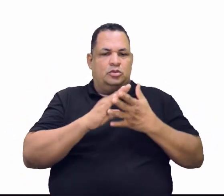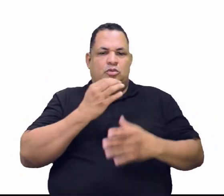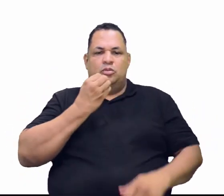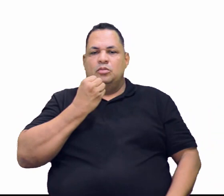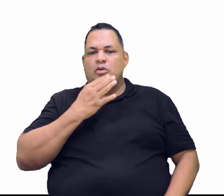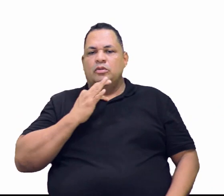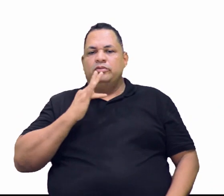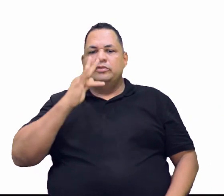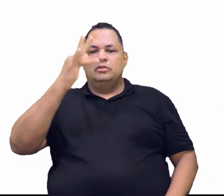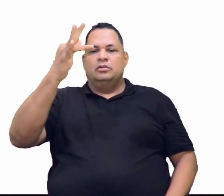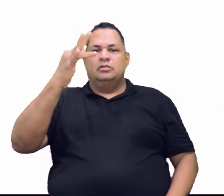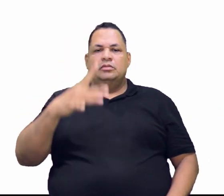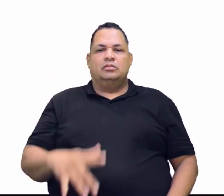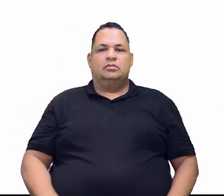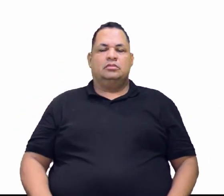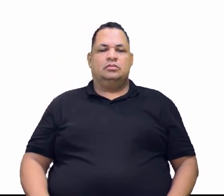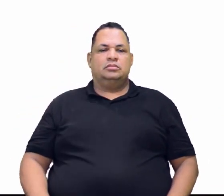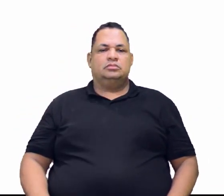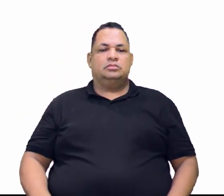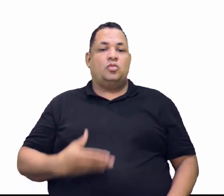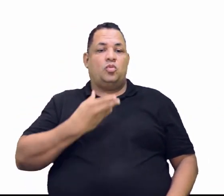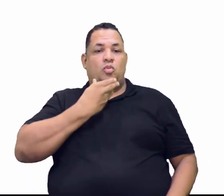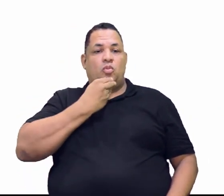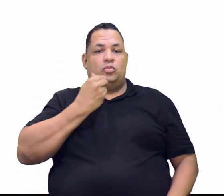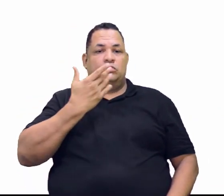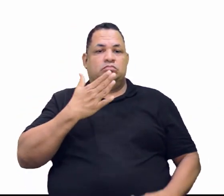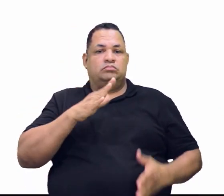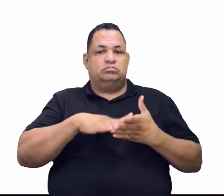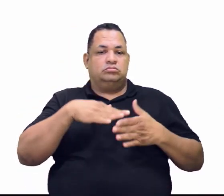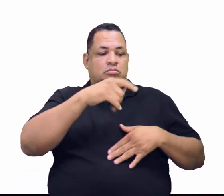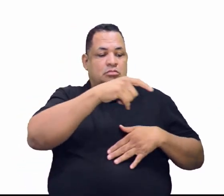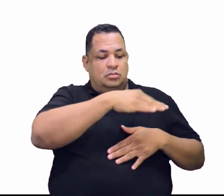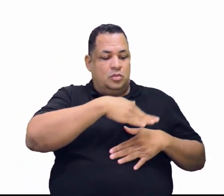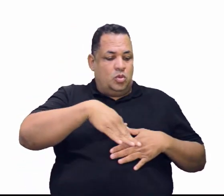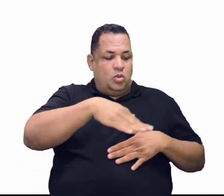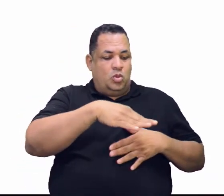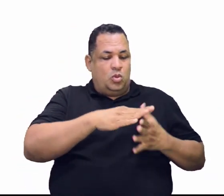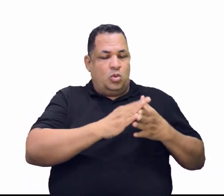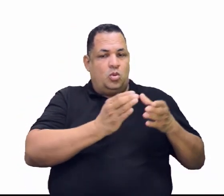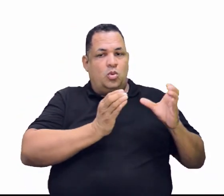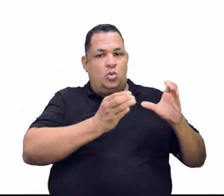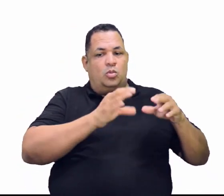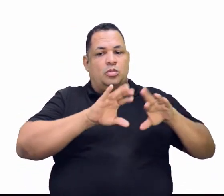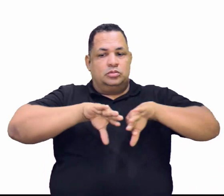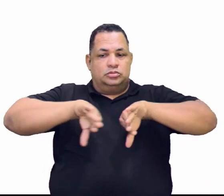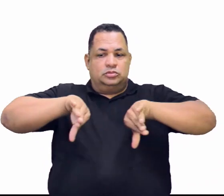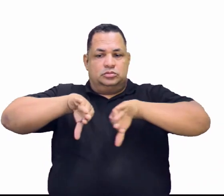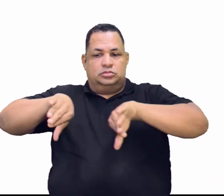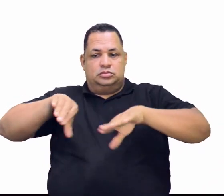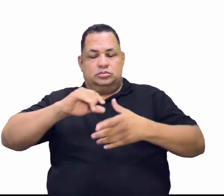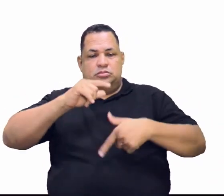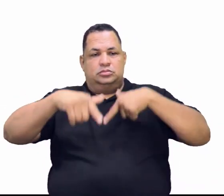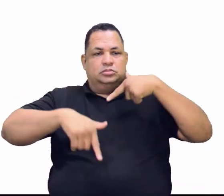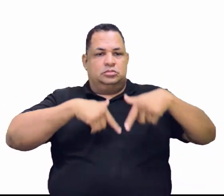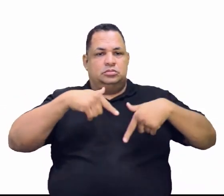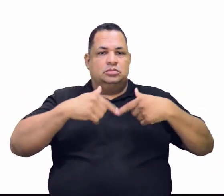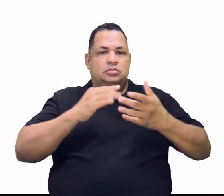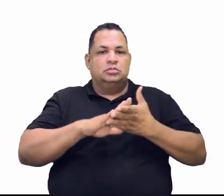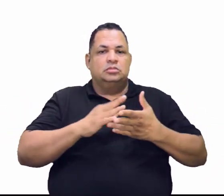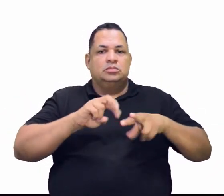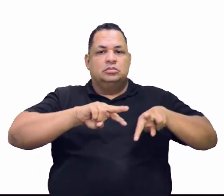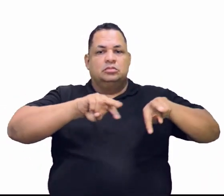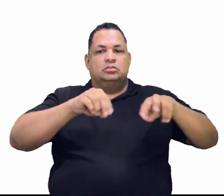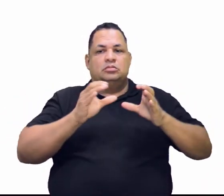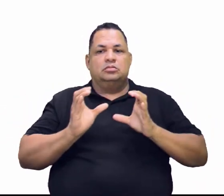Eu estive aqui. Os mineradores faiscavam em grupo ou isoladamente. E